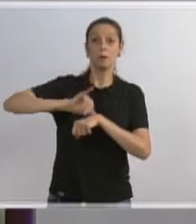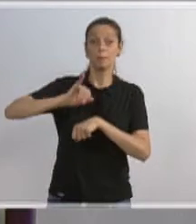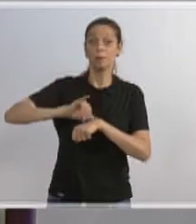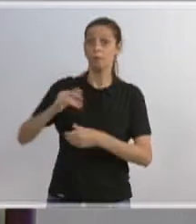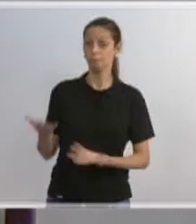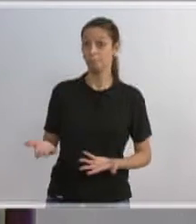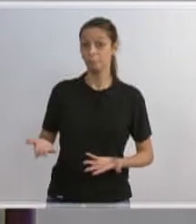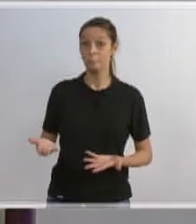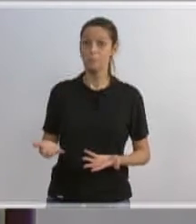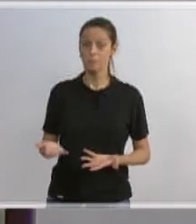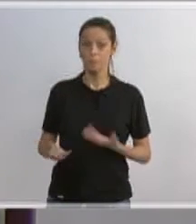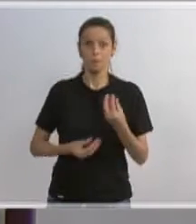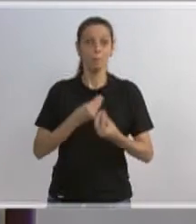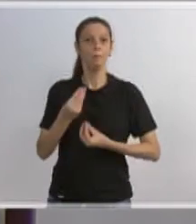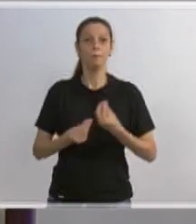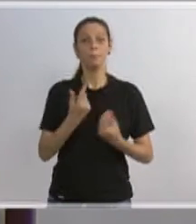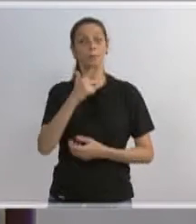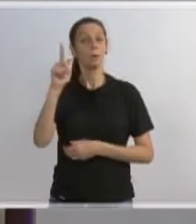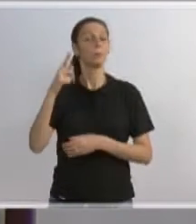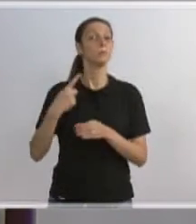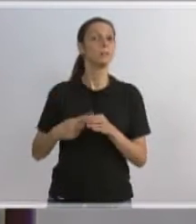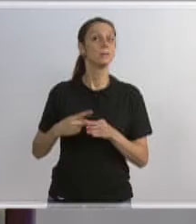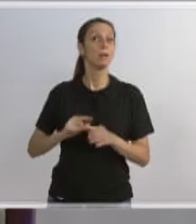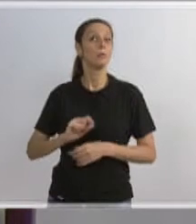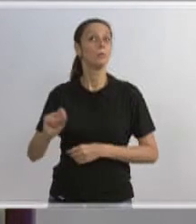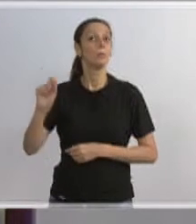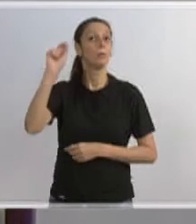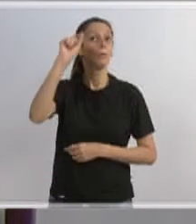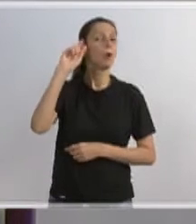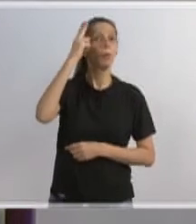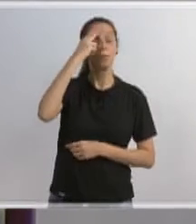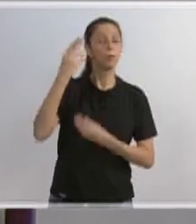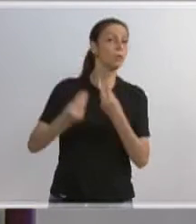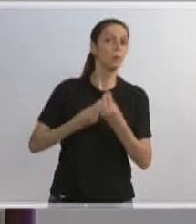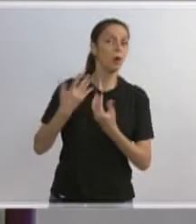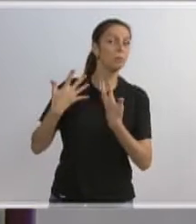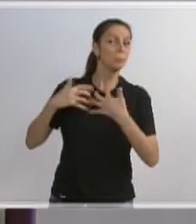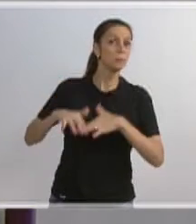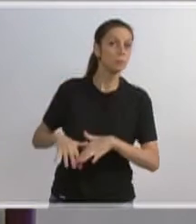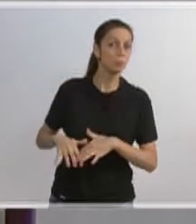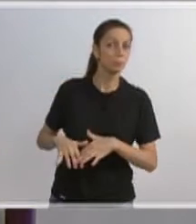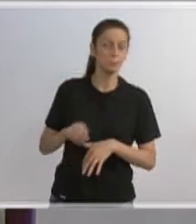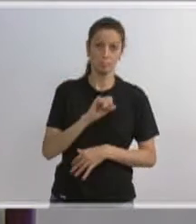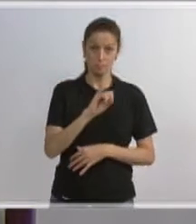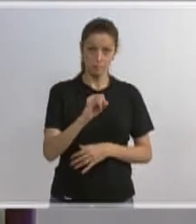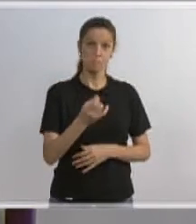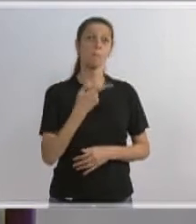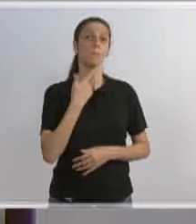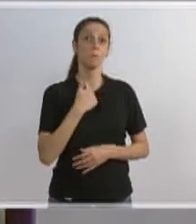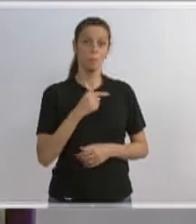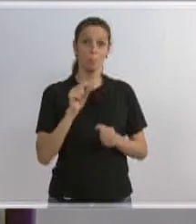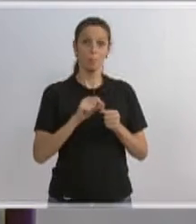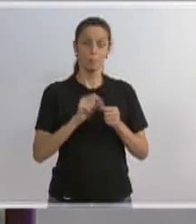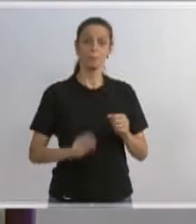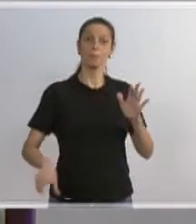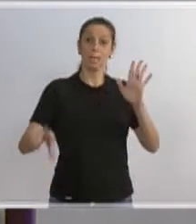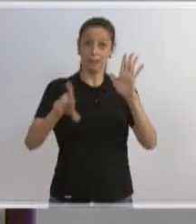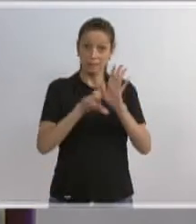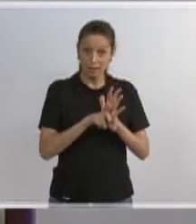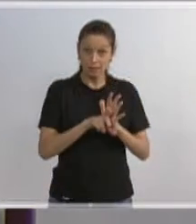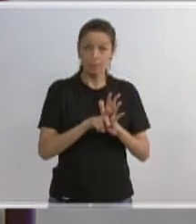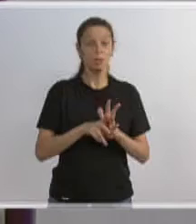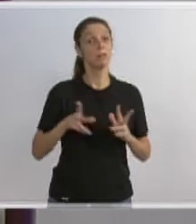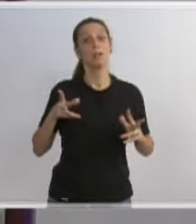Como é o funcionamento do Uber nas outras cidades? Se nós quisermos aqui aplicar a legislação, nada mais vai ser do que um